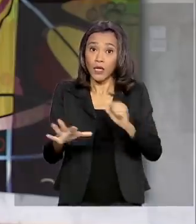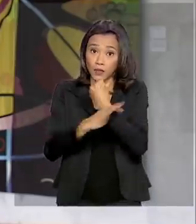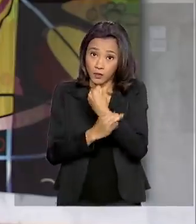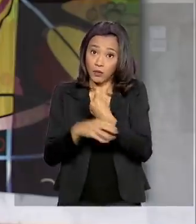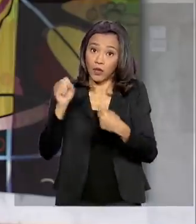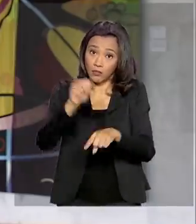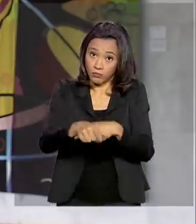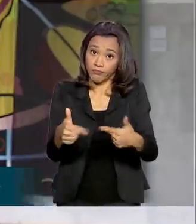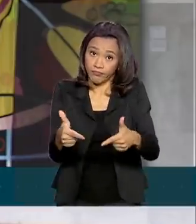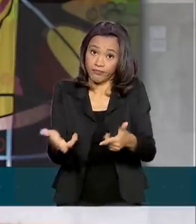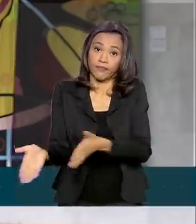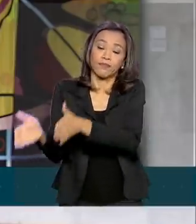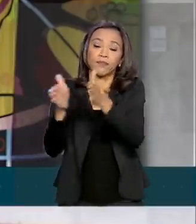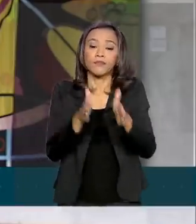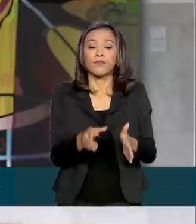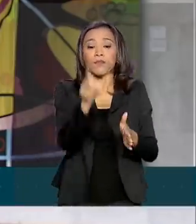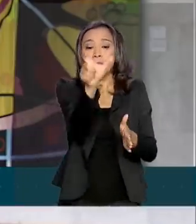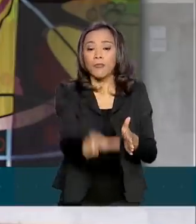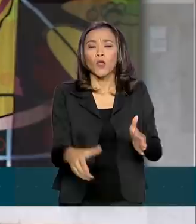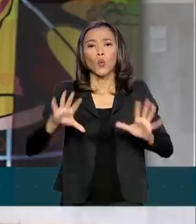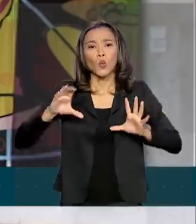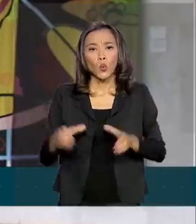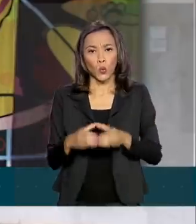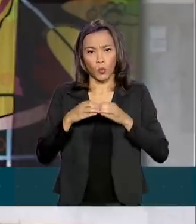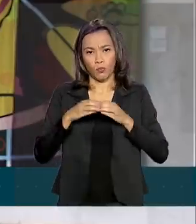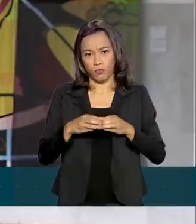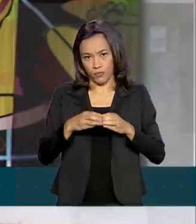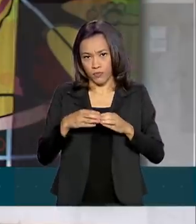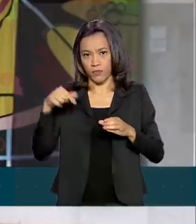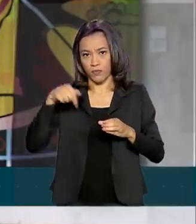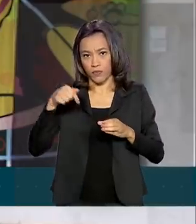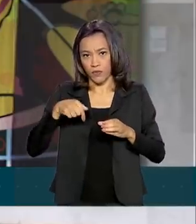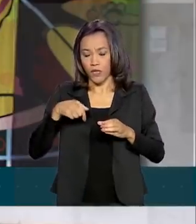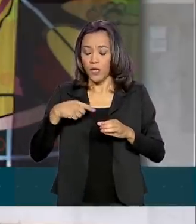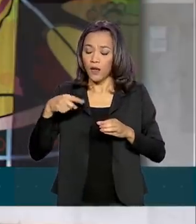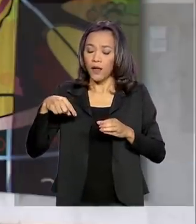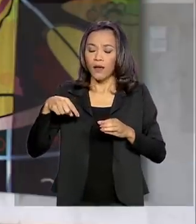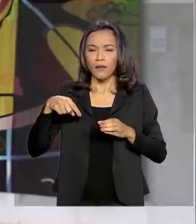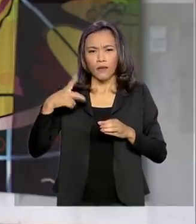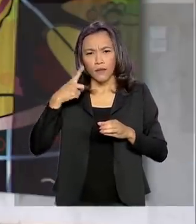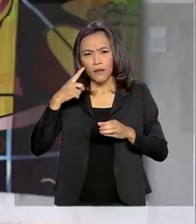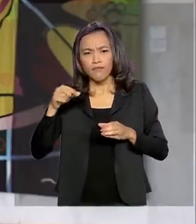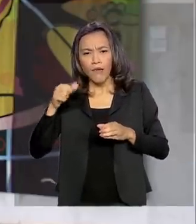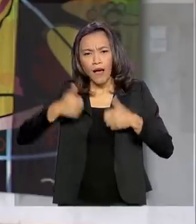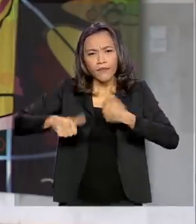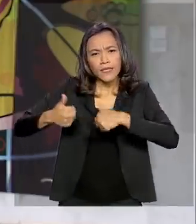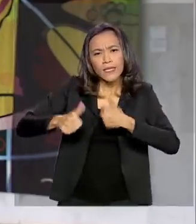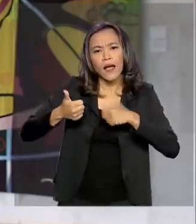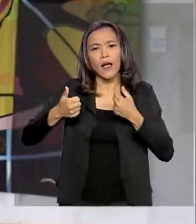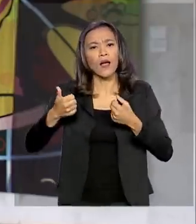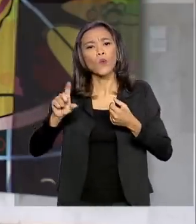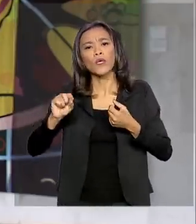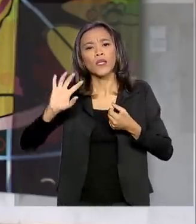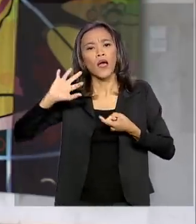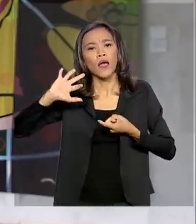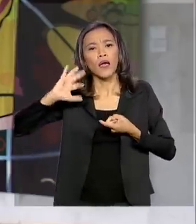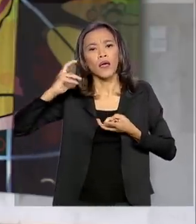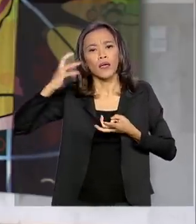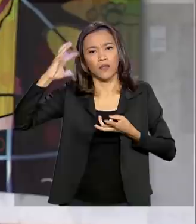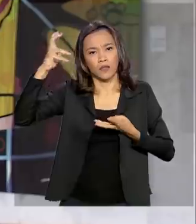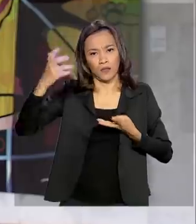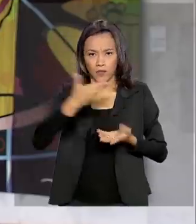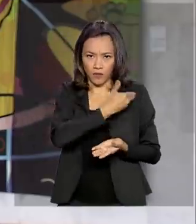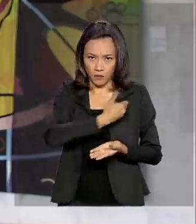grupo interministerial comandado pela Casa Civil se reúne diariamente para avaliar medidas que estão sendo tomadas pelo